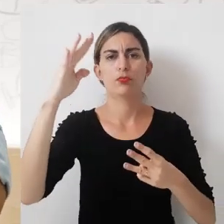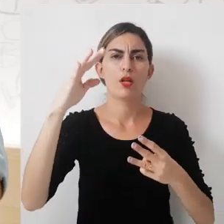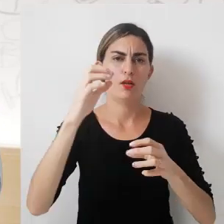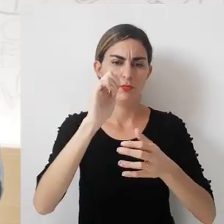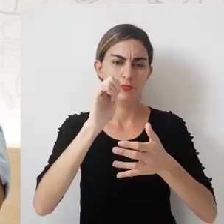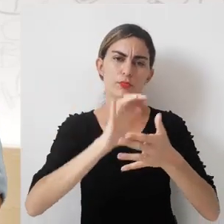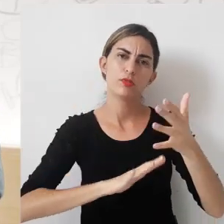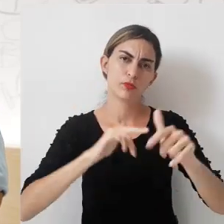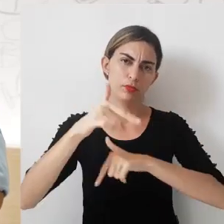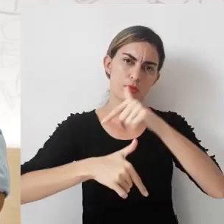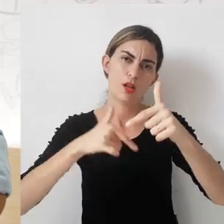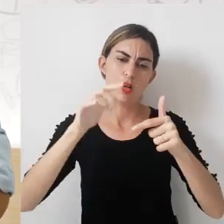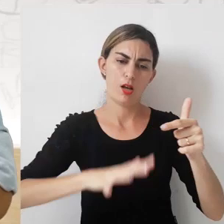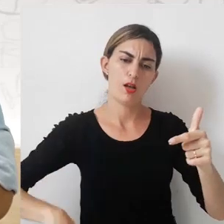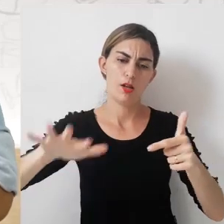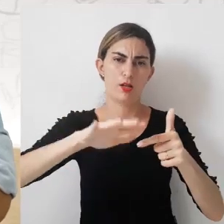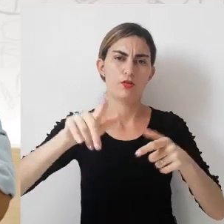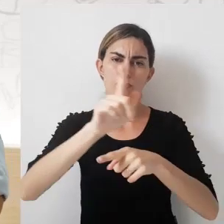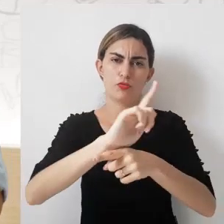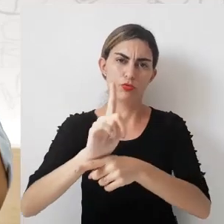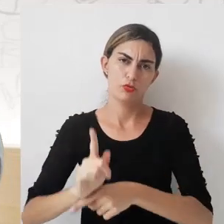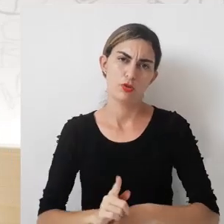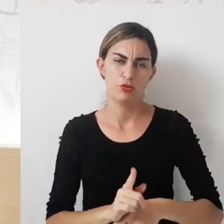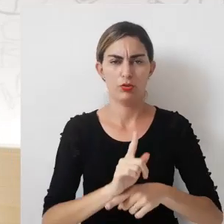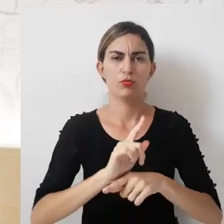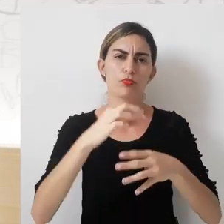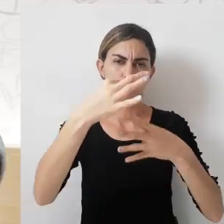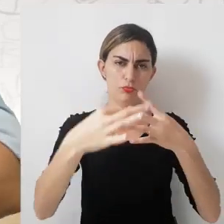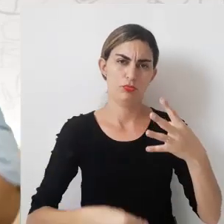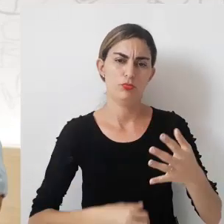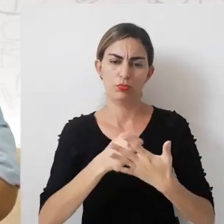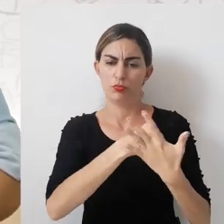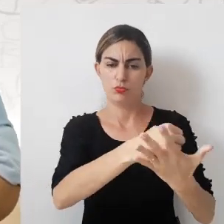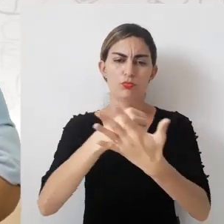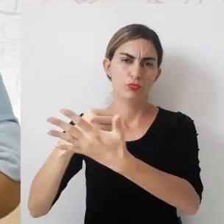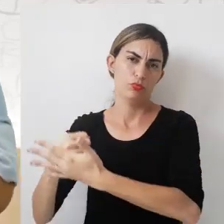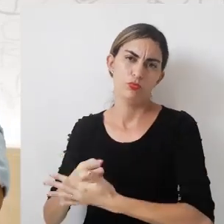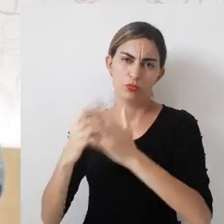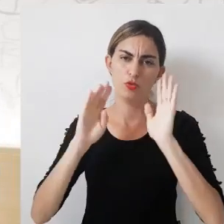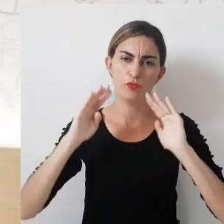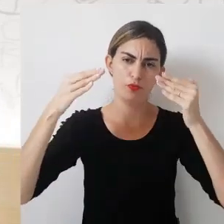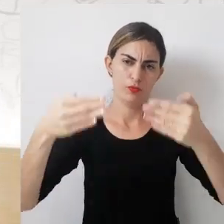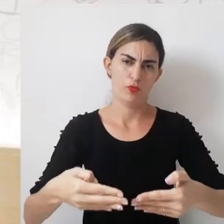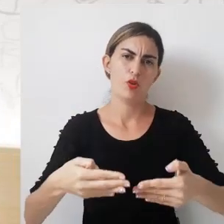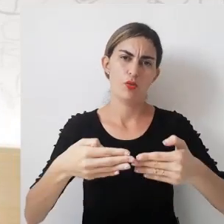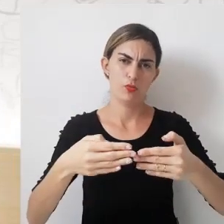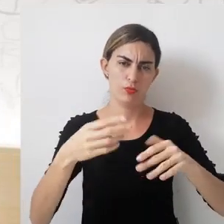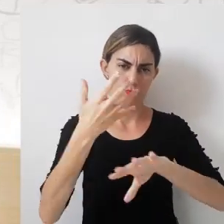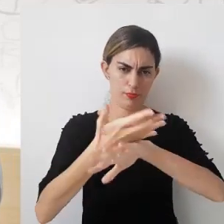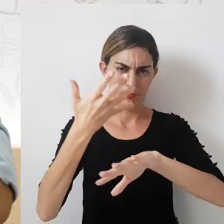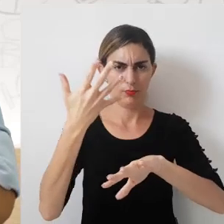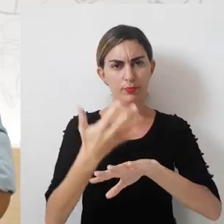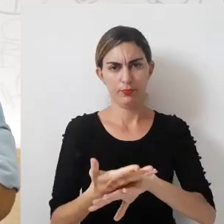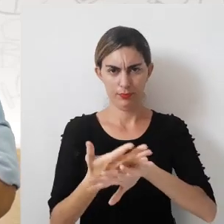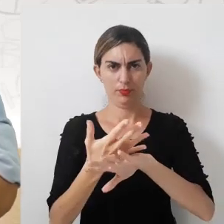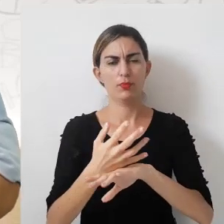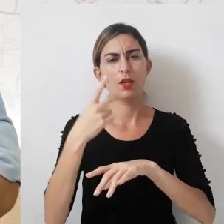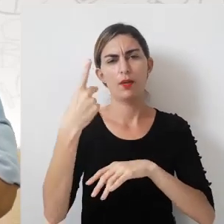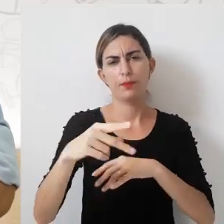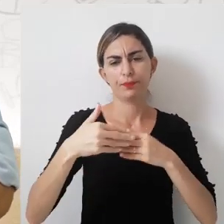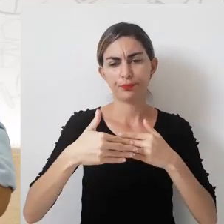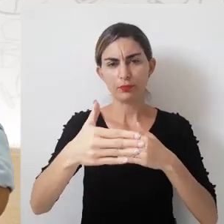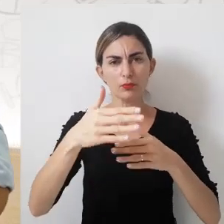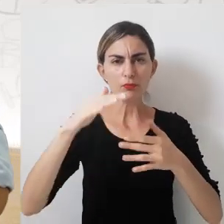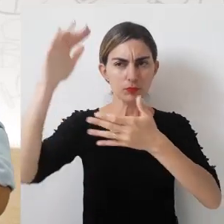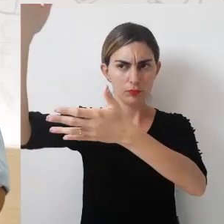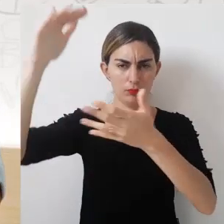atividades da logística configuradas como área de gestão e que dão, obviamente, suporte ao nosso foco nessa disciplina, que